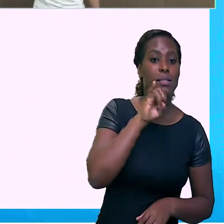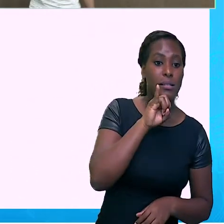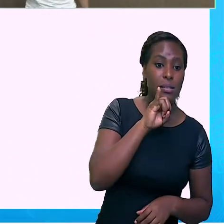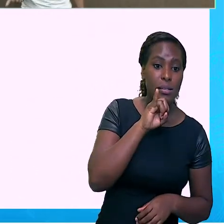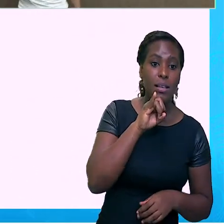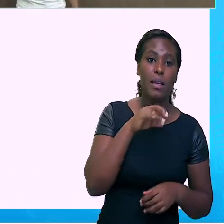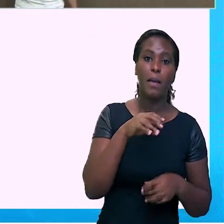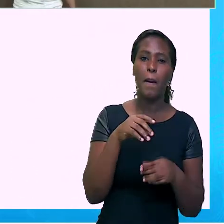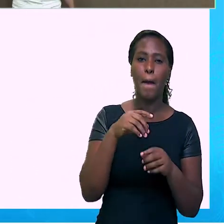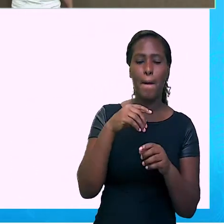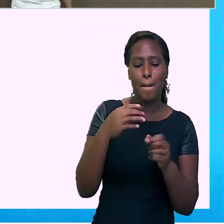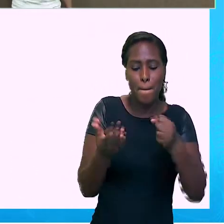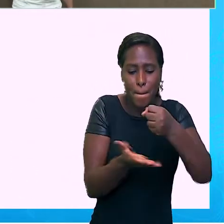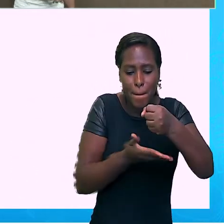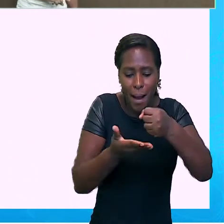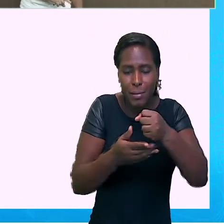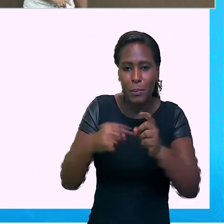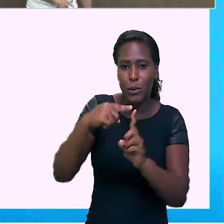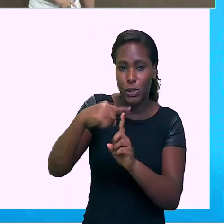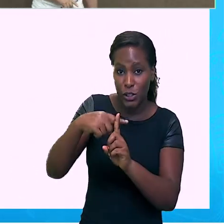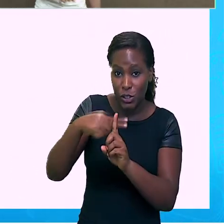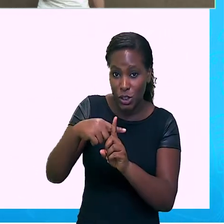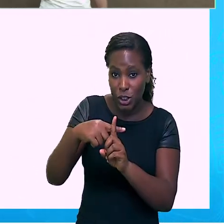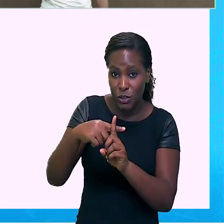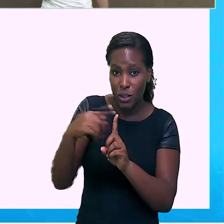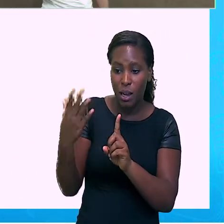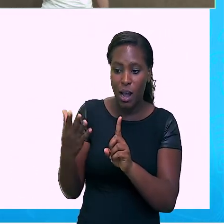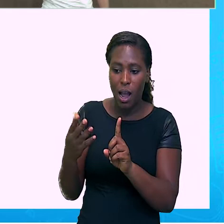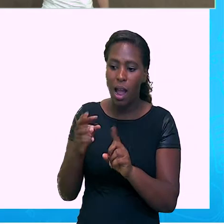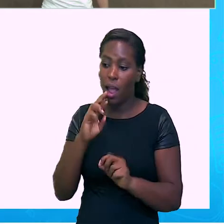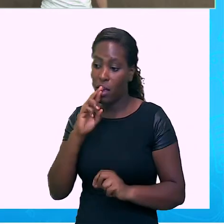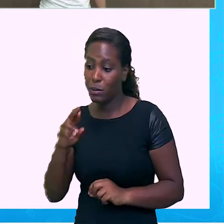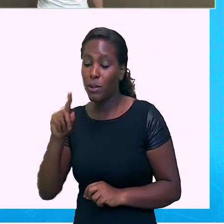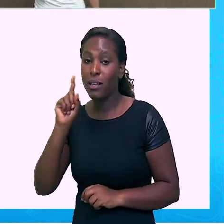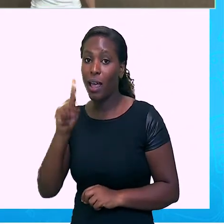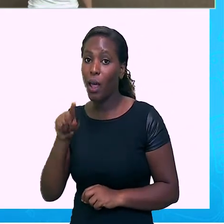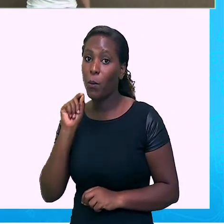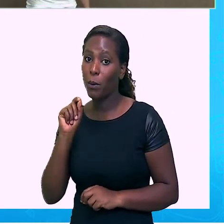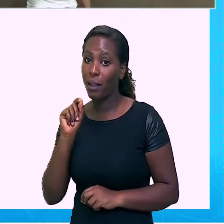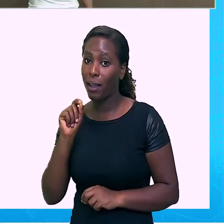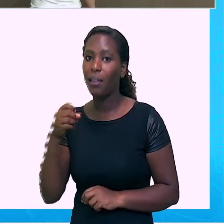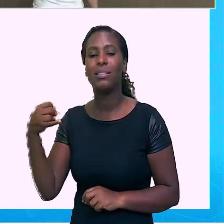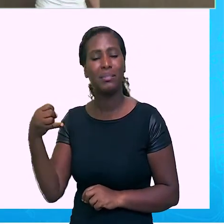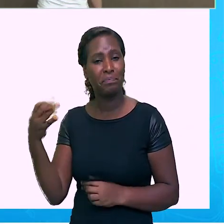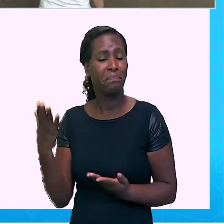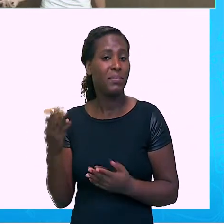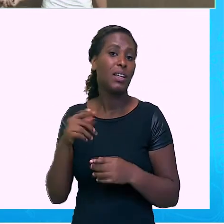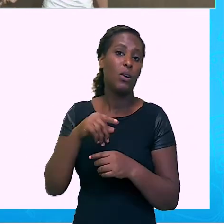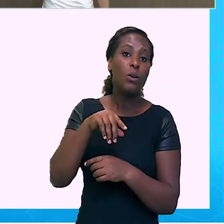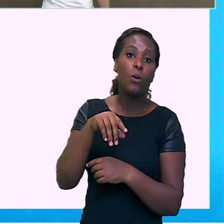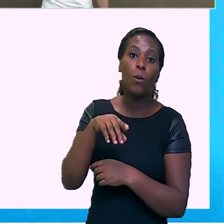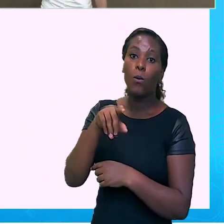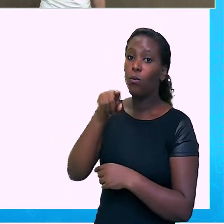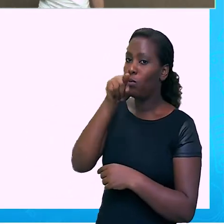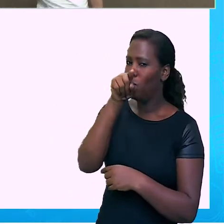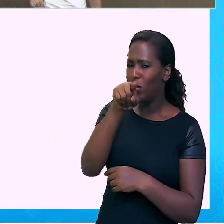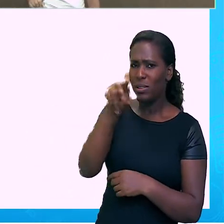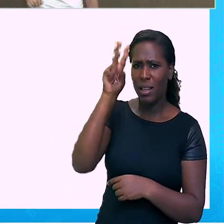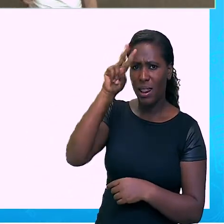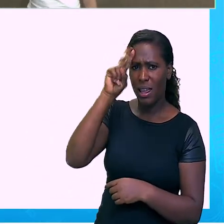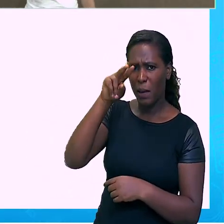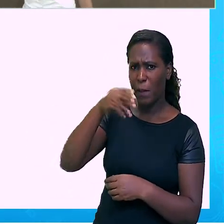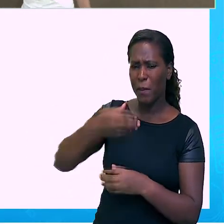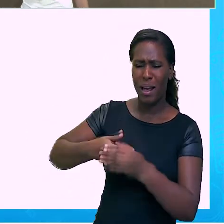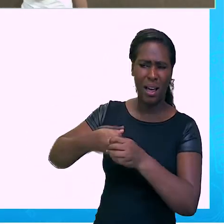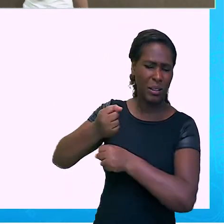Então aquelas regrinhas de potenciação que vocês aprenderam no conjunto dos números inteiros no sétimo